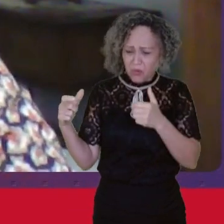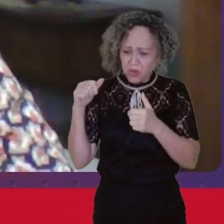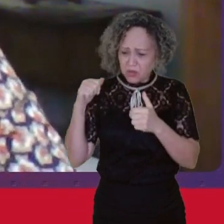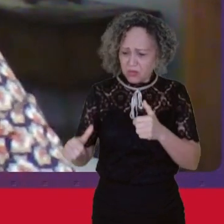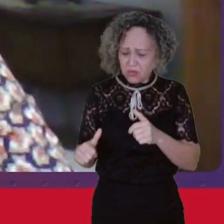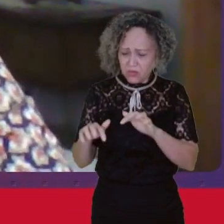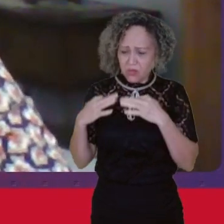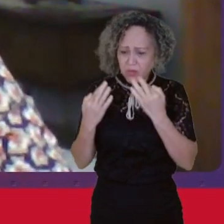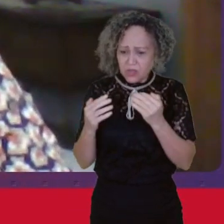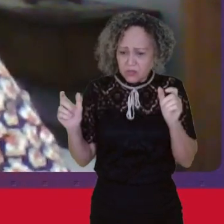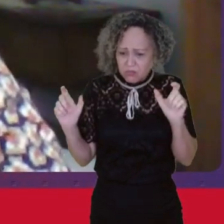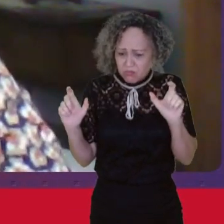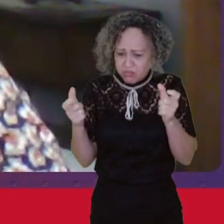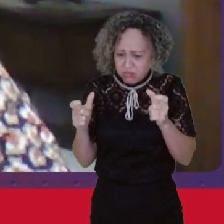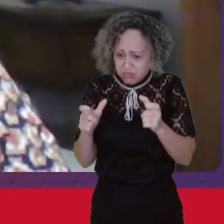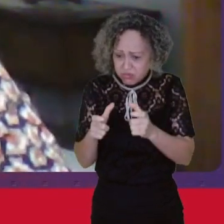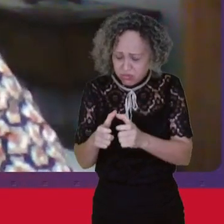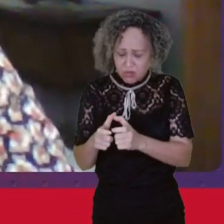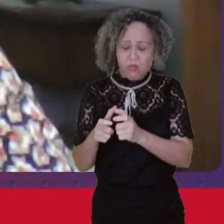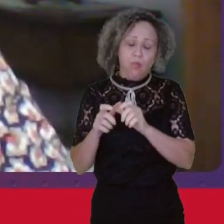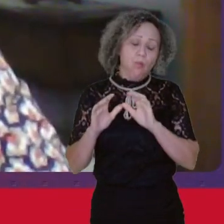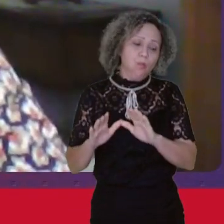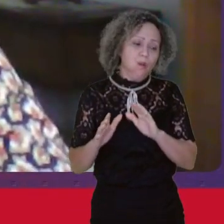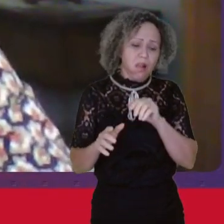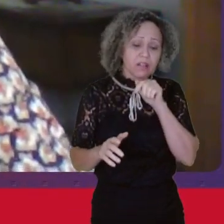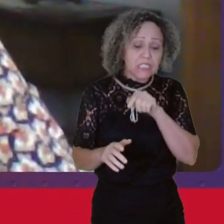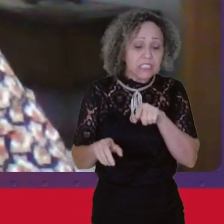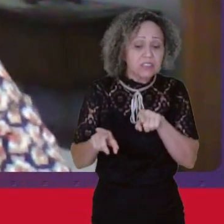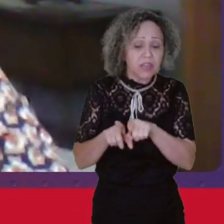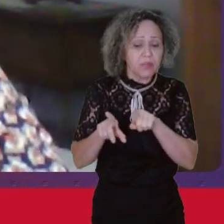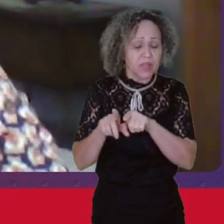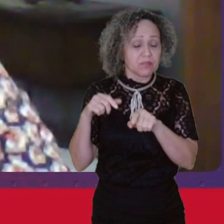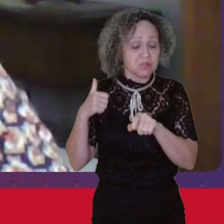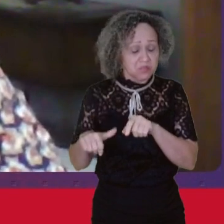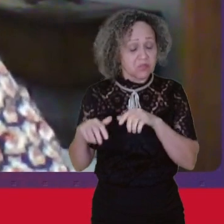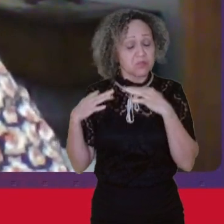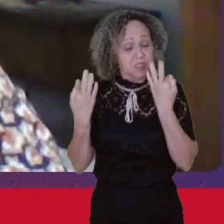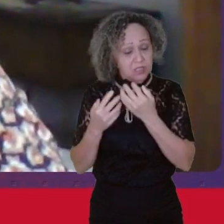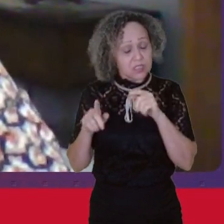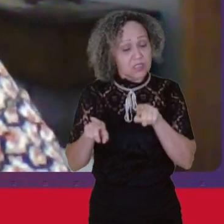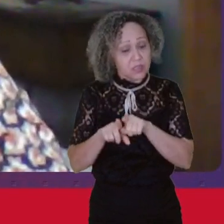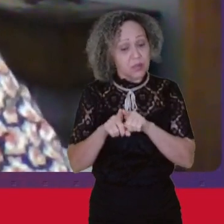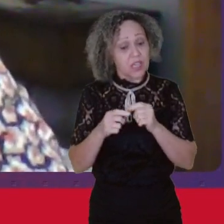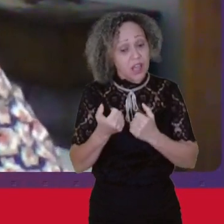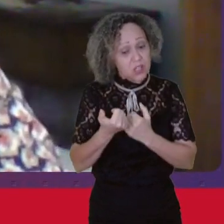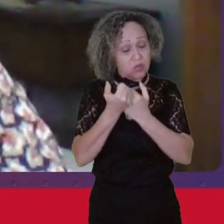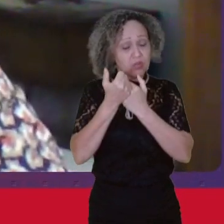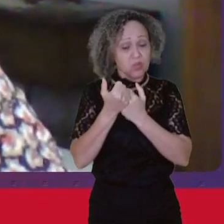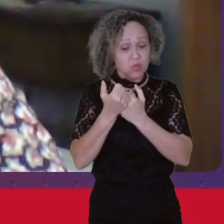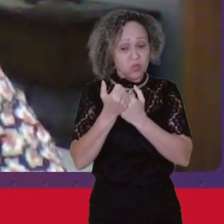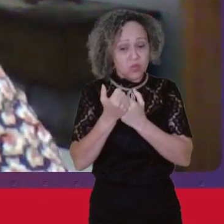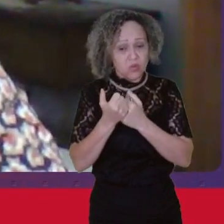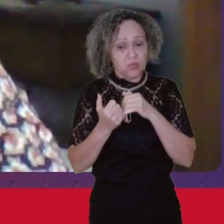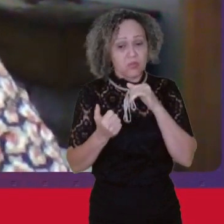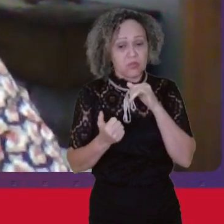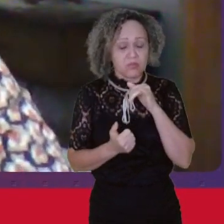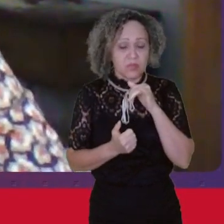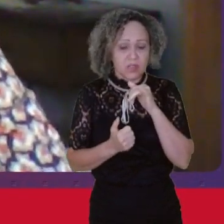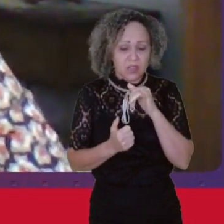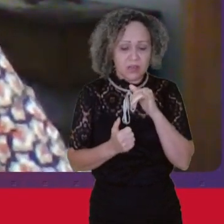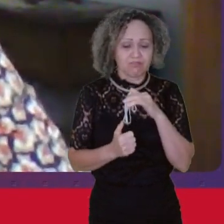exemplo Para a redução da mortalidade infantil Em torno de 73% Sobre as taxas de redução Nesse período